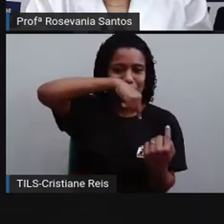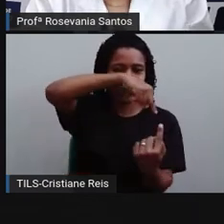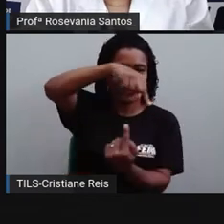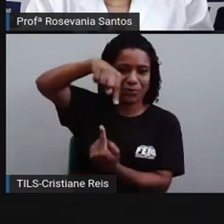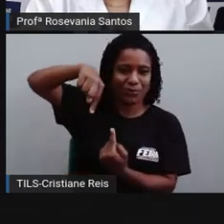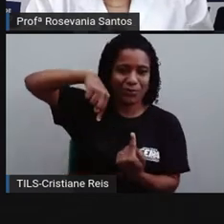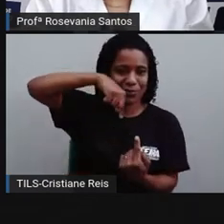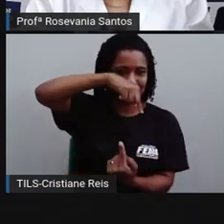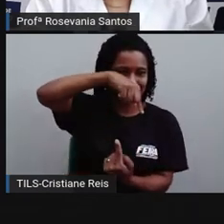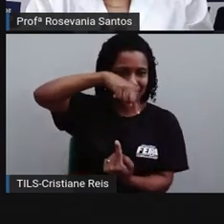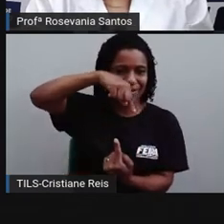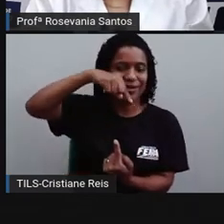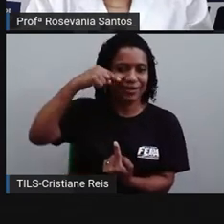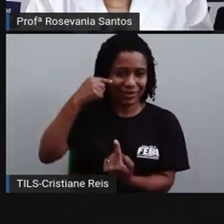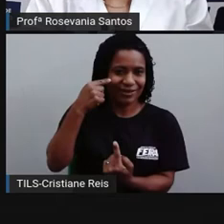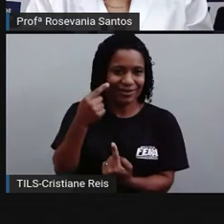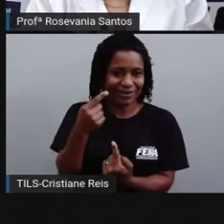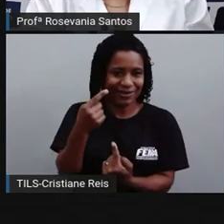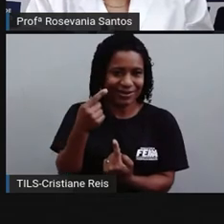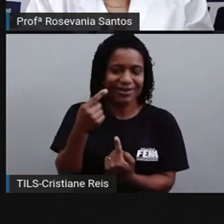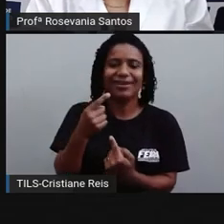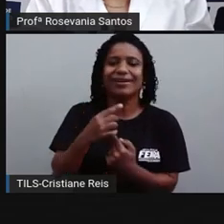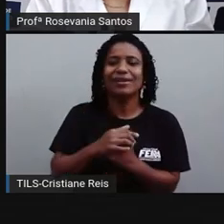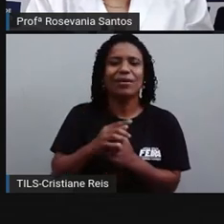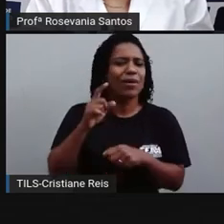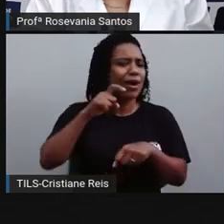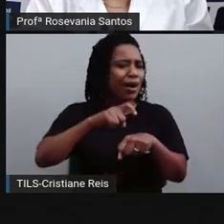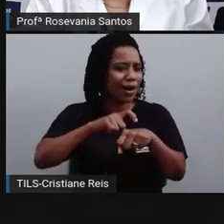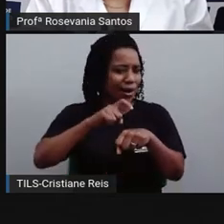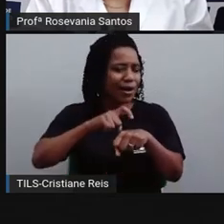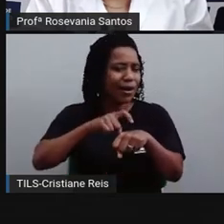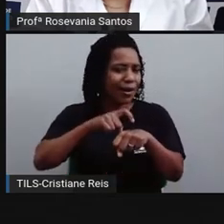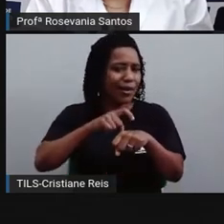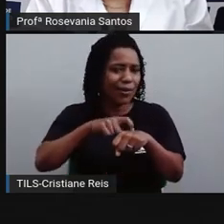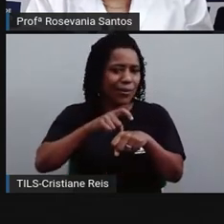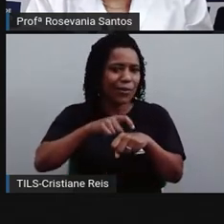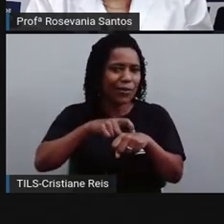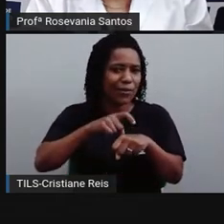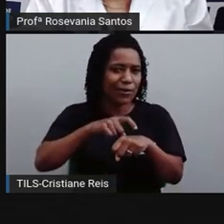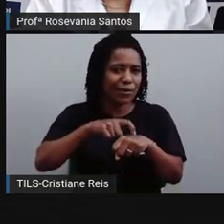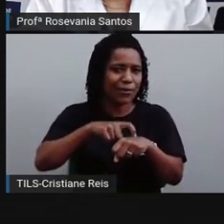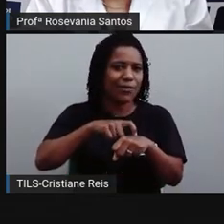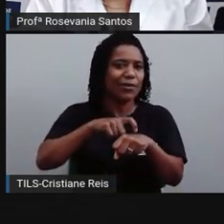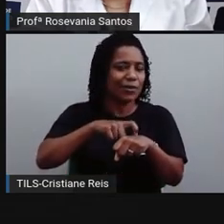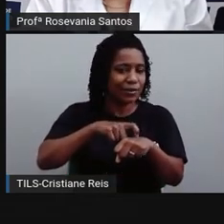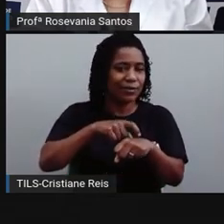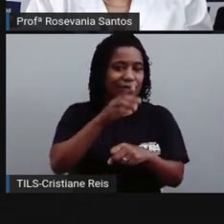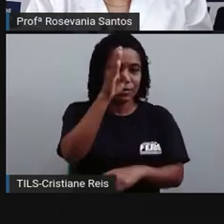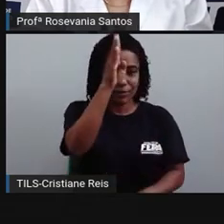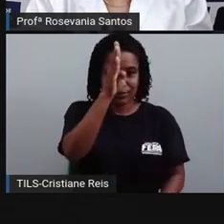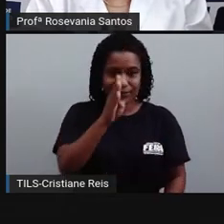A quantidade de horas que leva aproximadamente, né? Para você estar aqui nesse ponto,